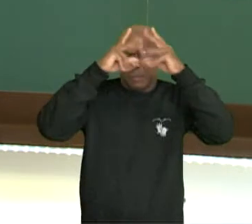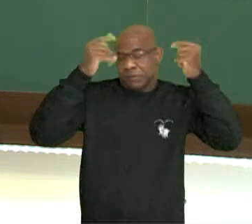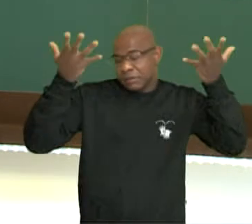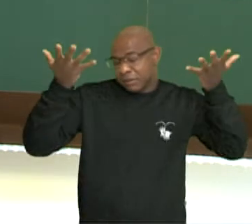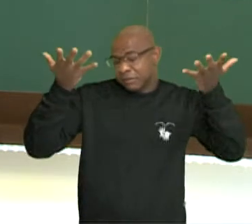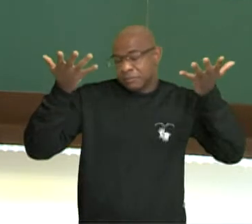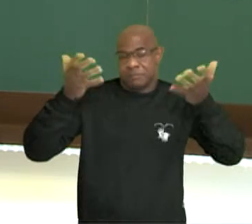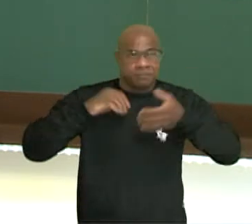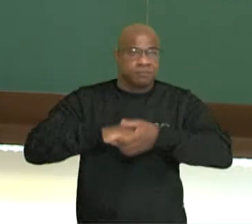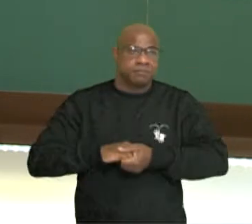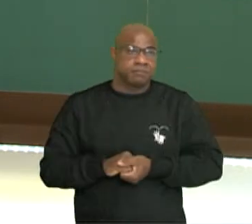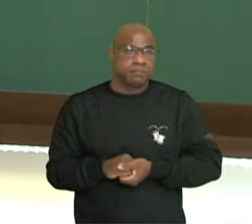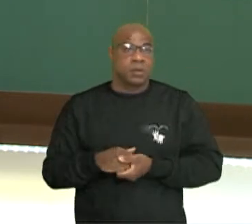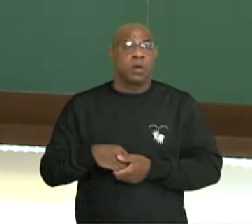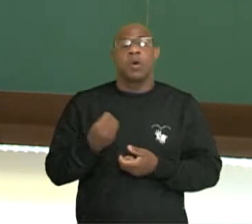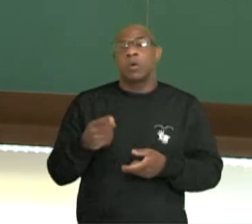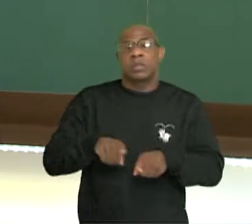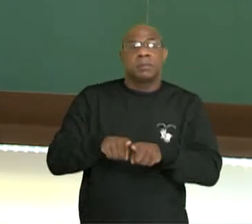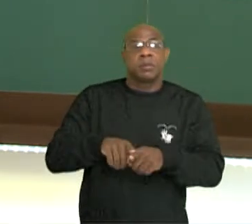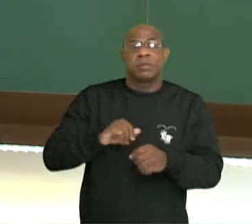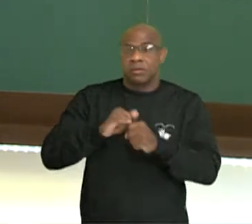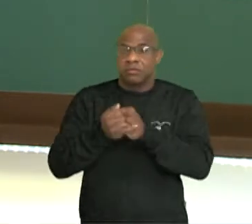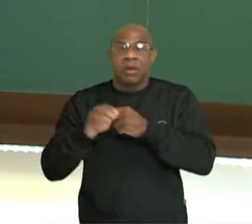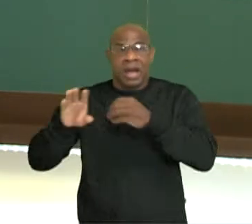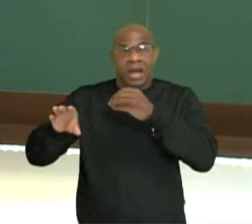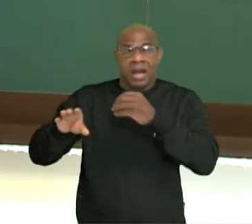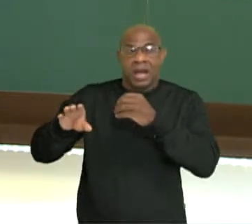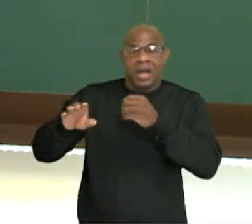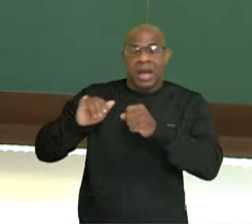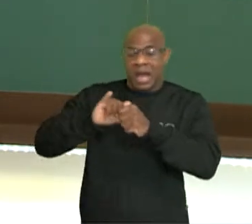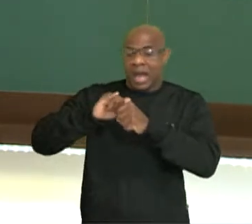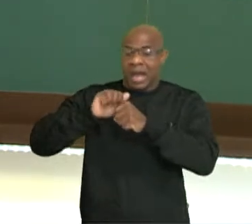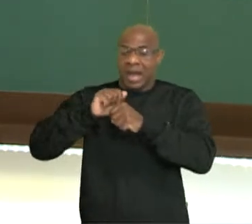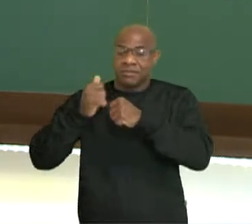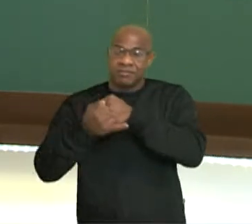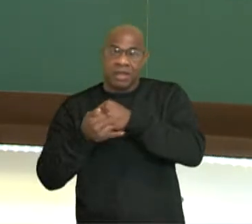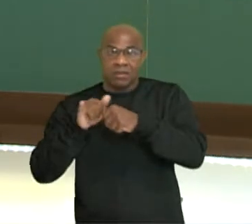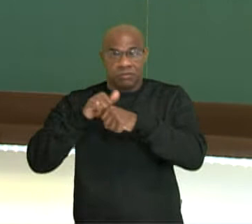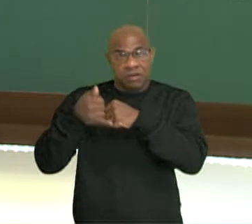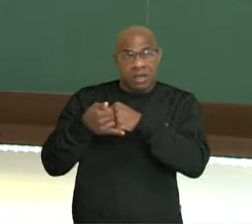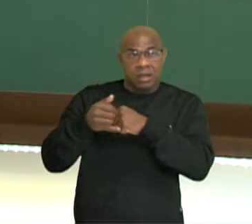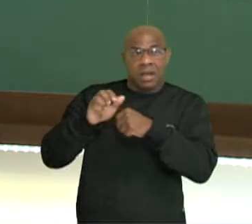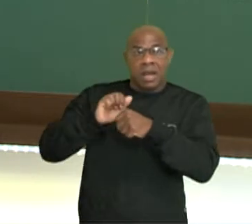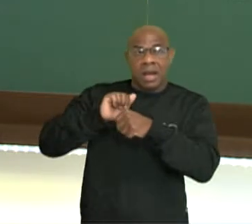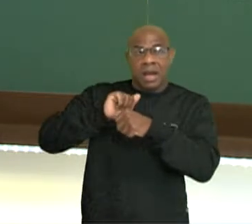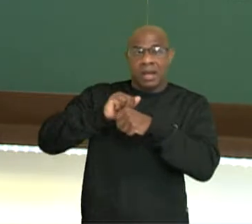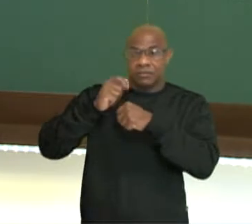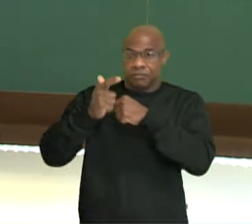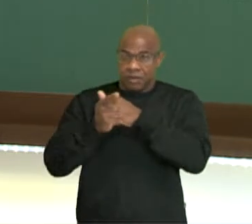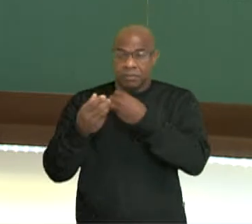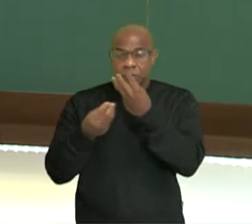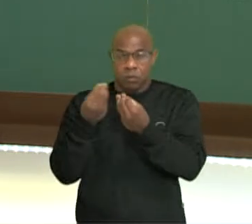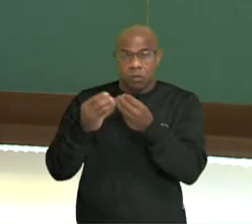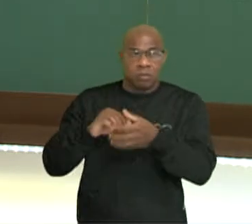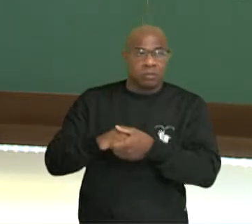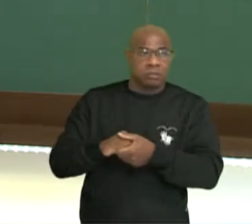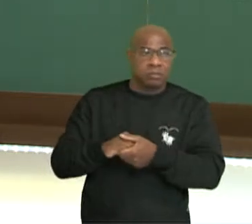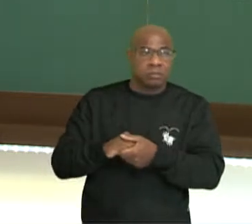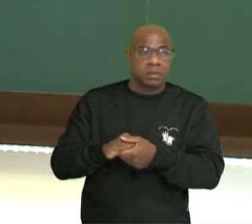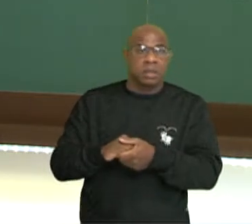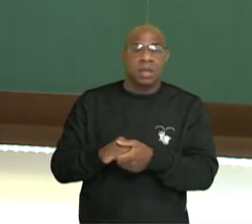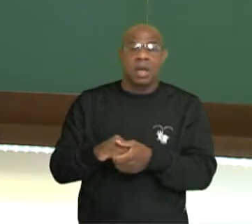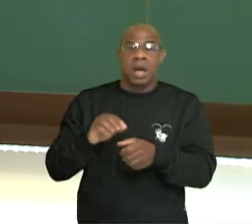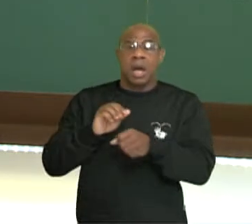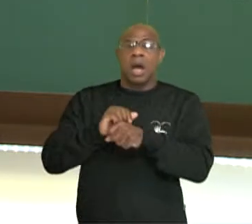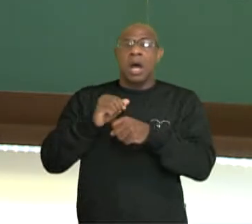Eu chamo isso de nome em língua portuguesa. A completiva nominal é porque ela possui a função de um